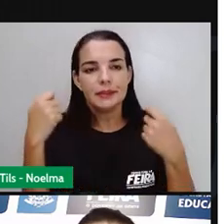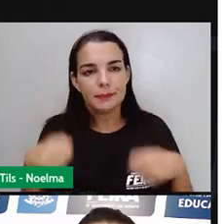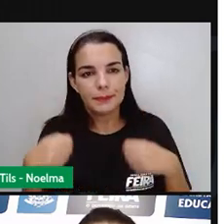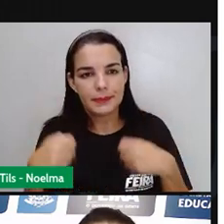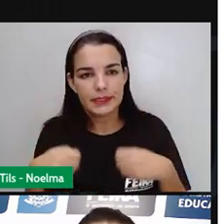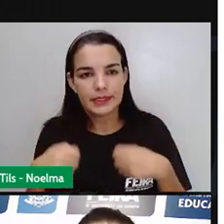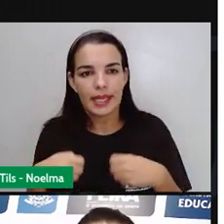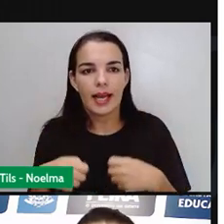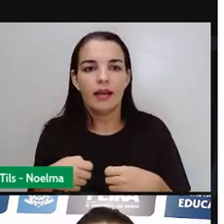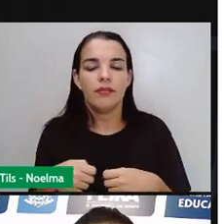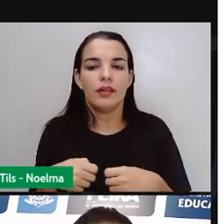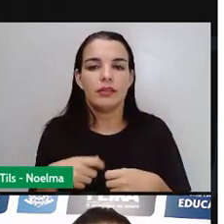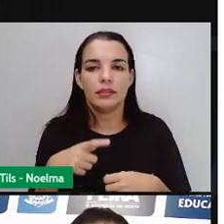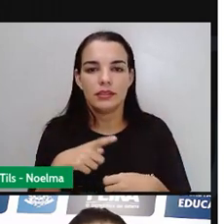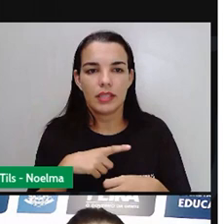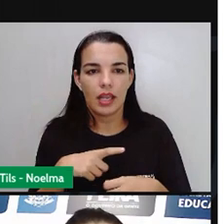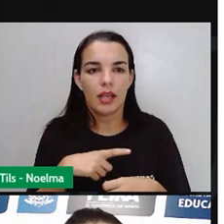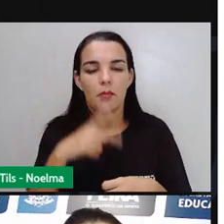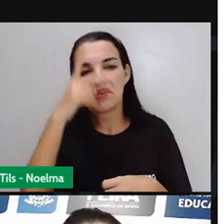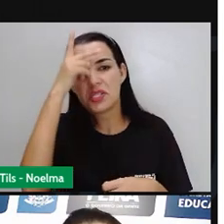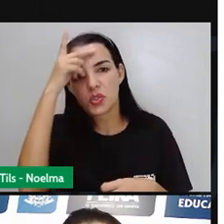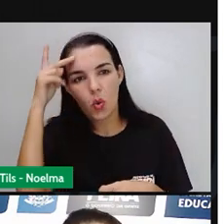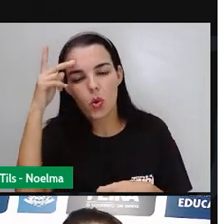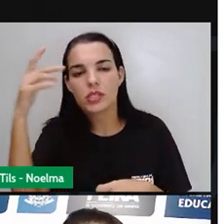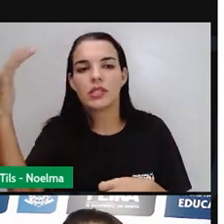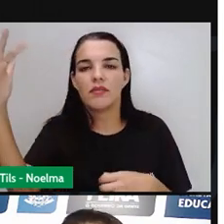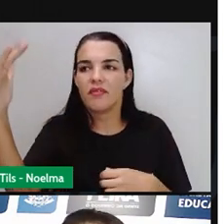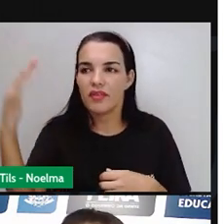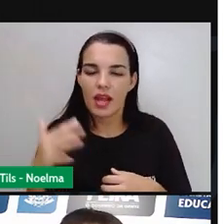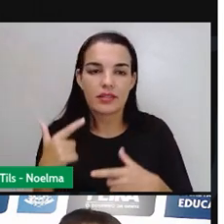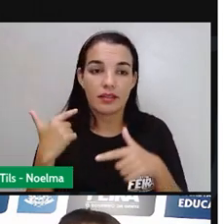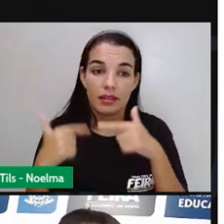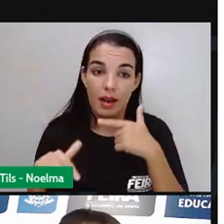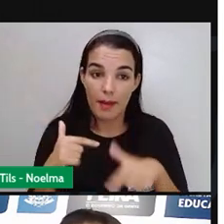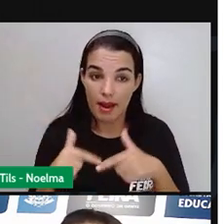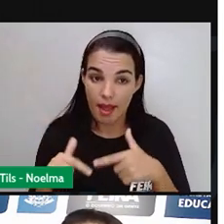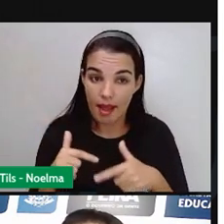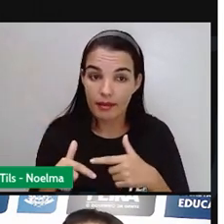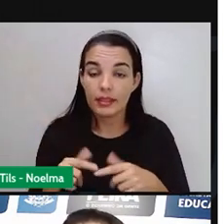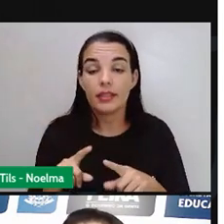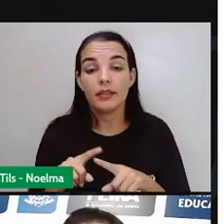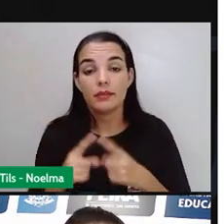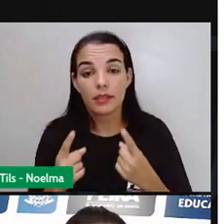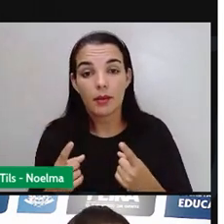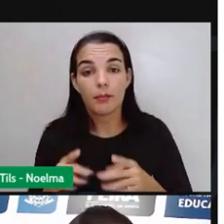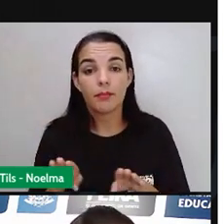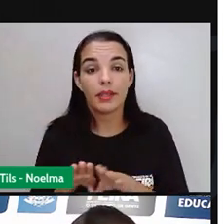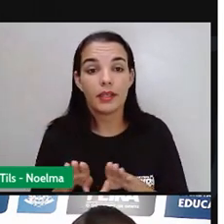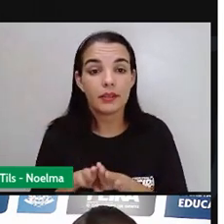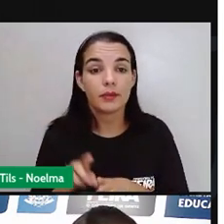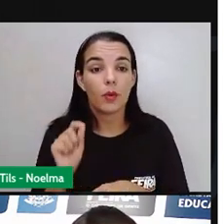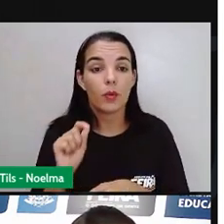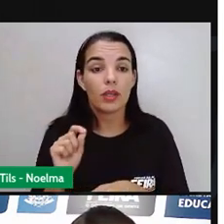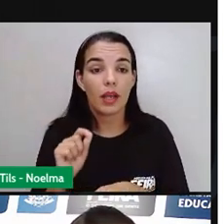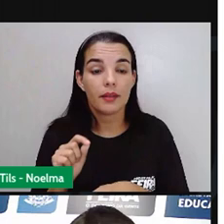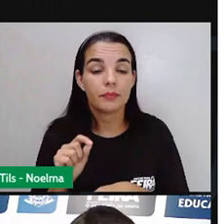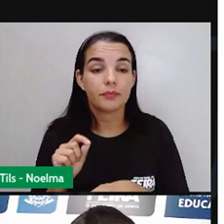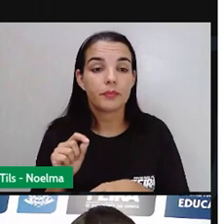desses imigrantes para a exploração da terra e para as atividades agrárias, havia também